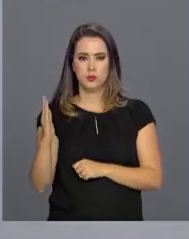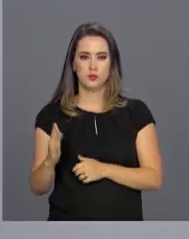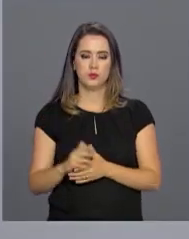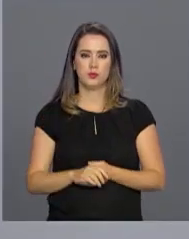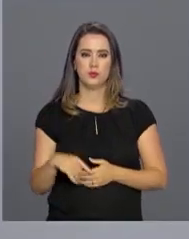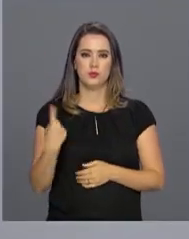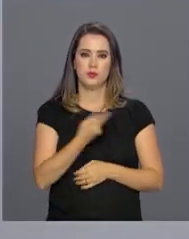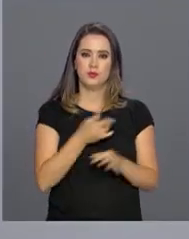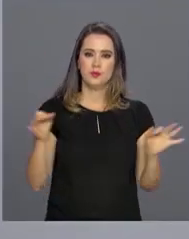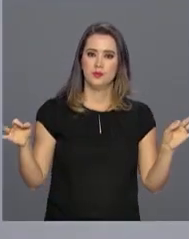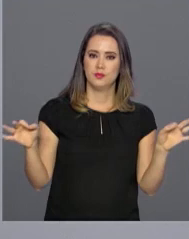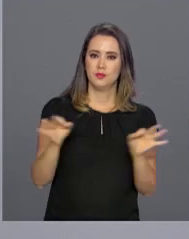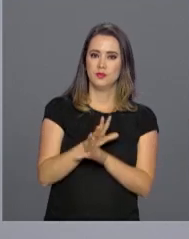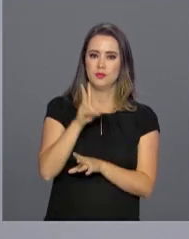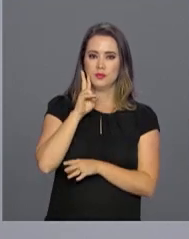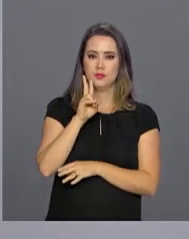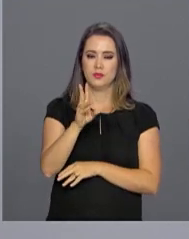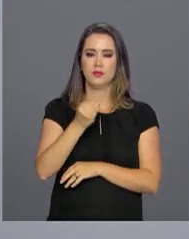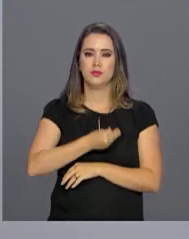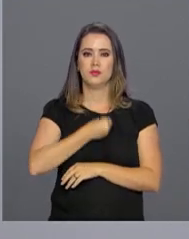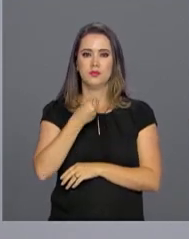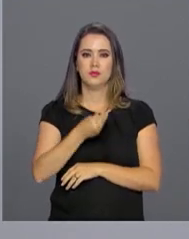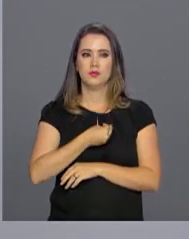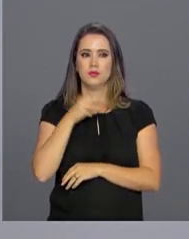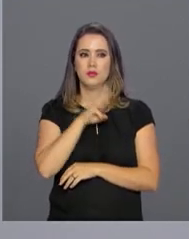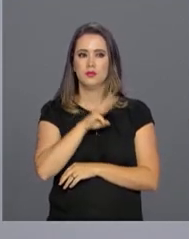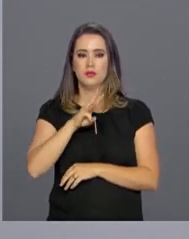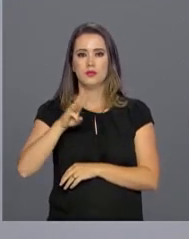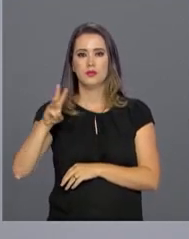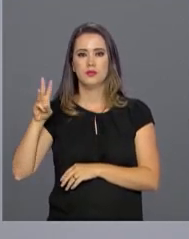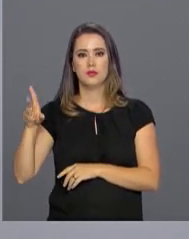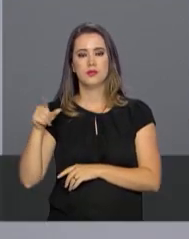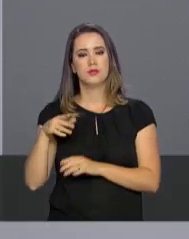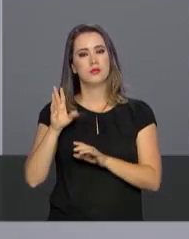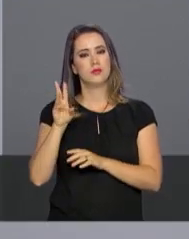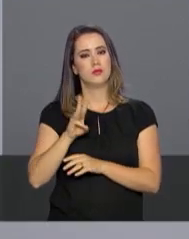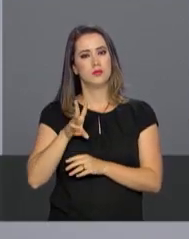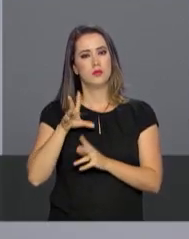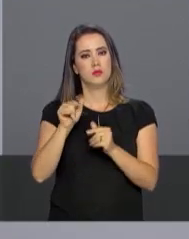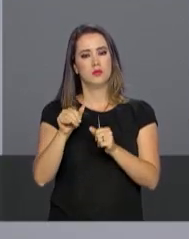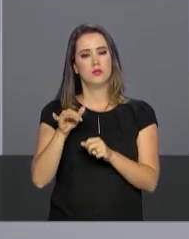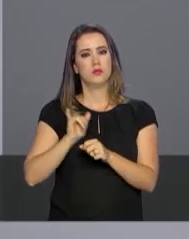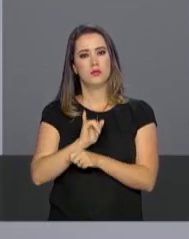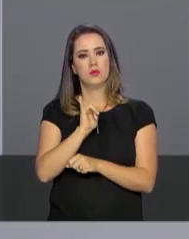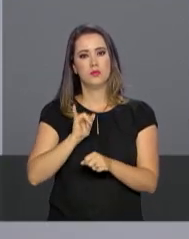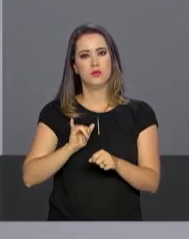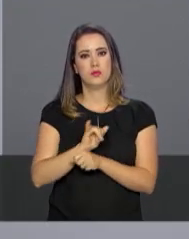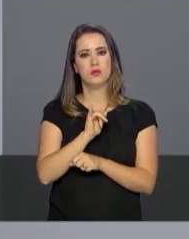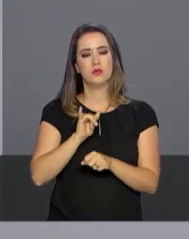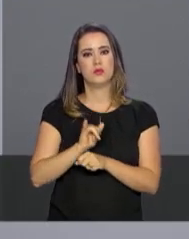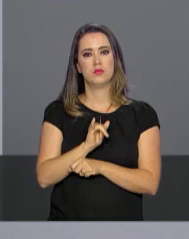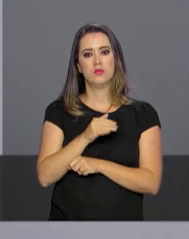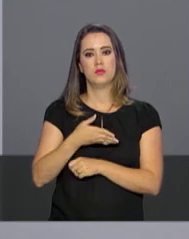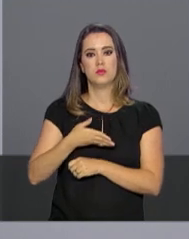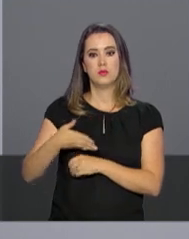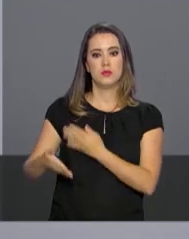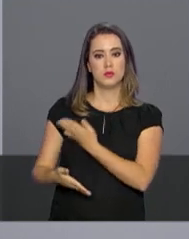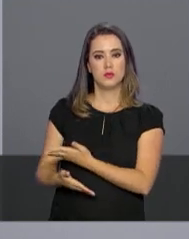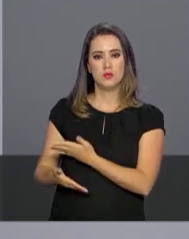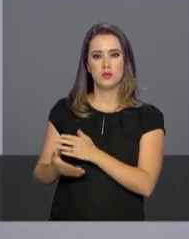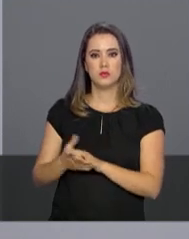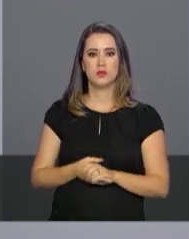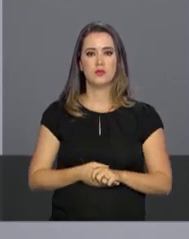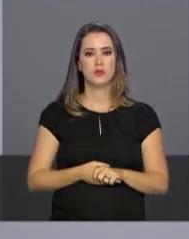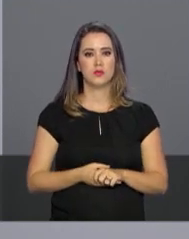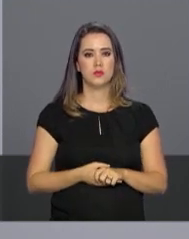Nós ficamos por aqui. Você acompanha a programação ao vivo pelo site da NBR na internet. Todas as reportagens estão disponíveis em nosso